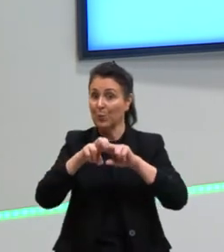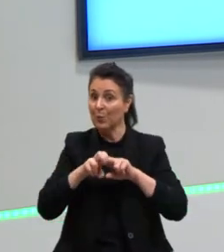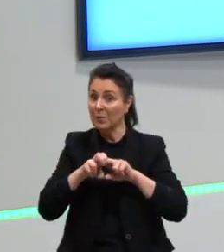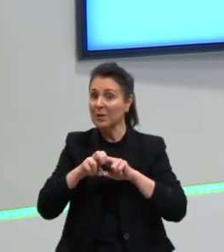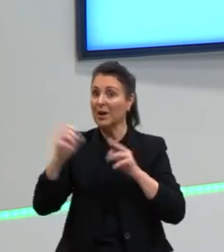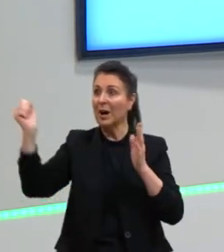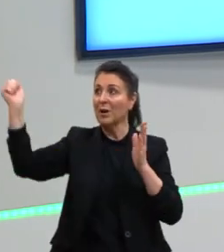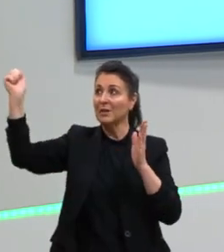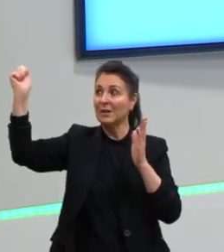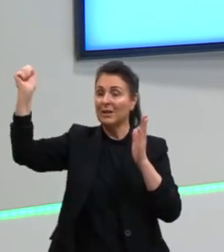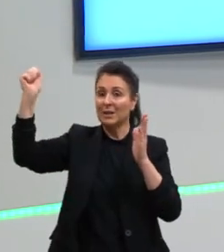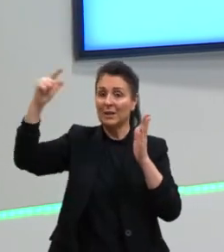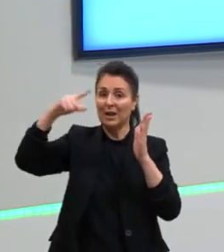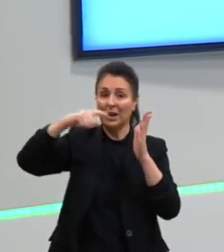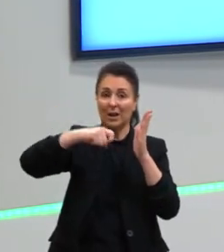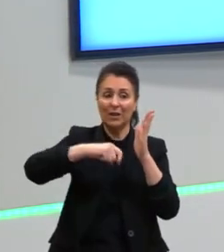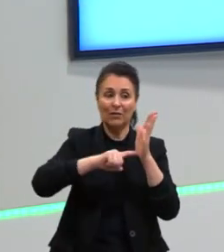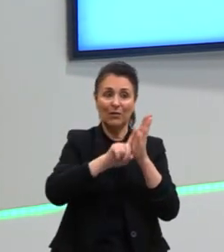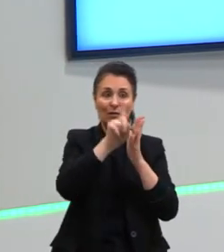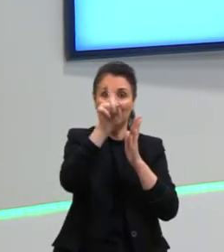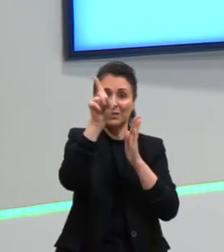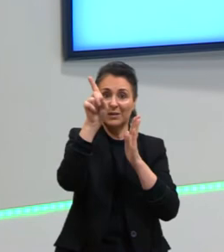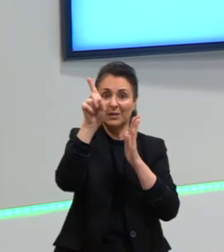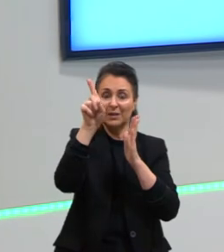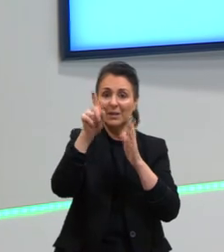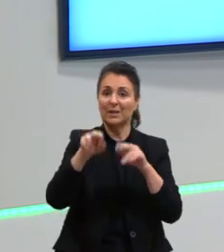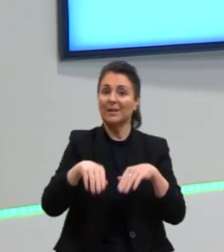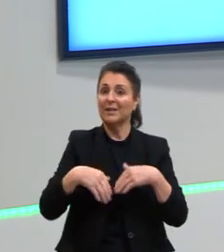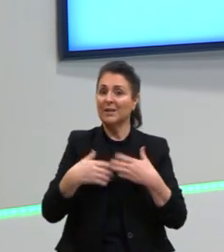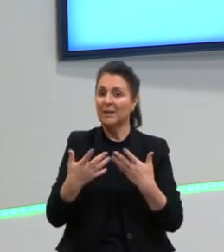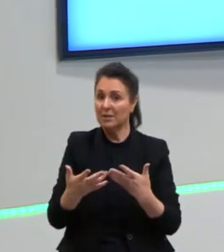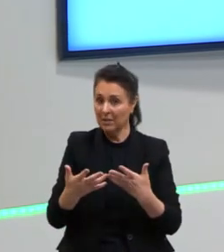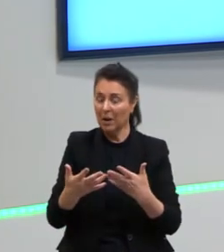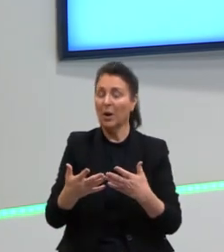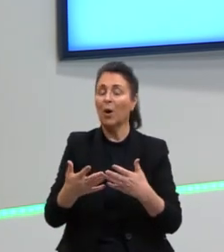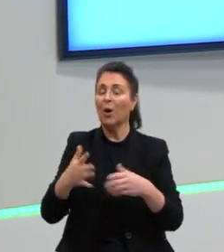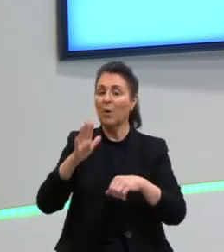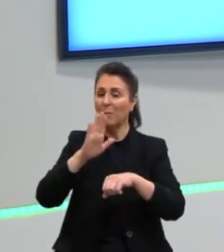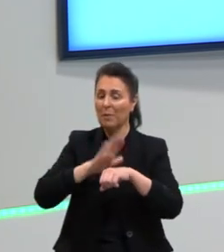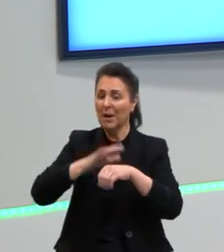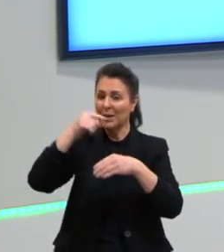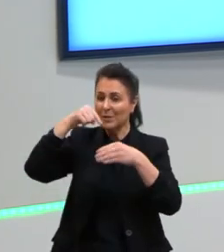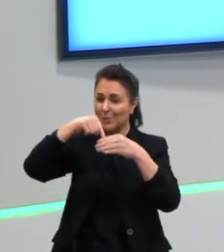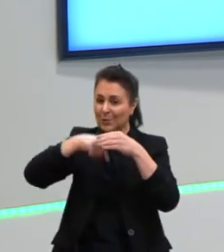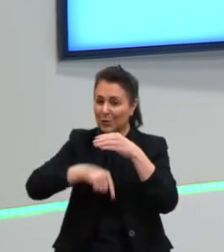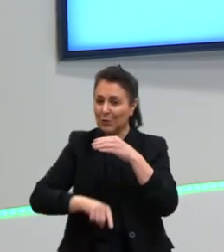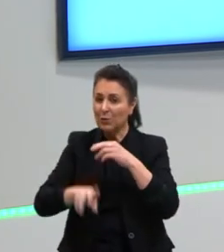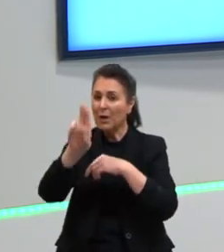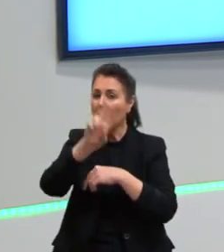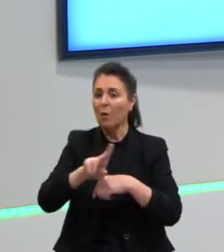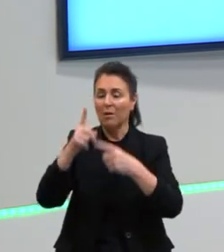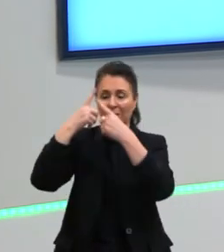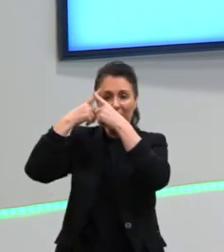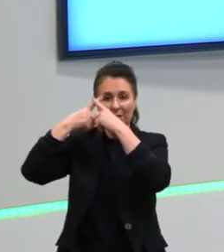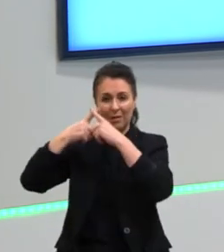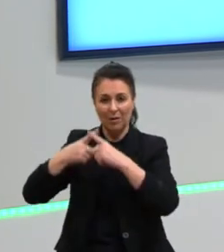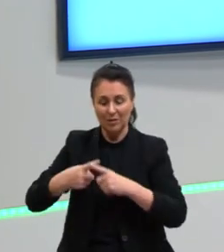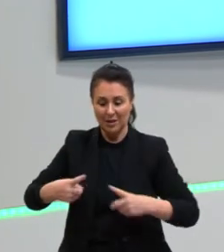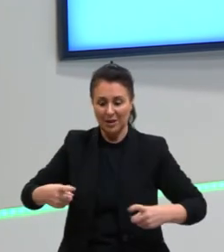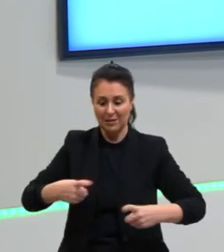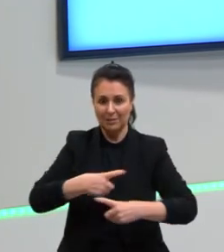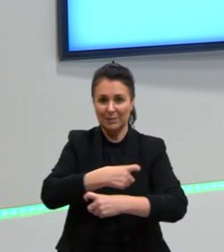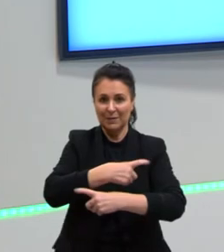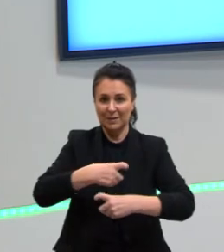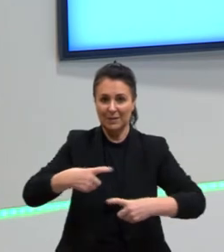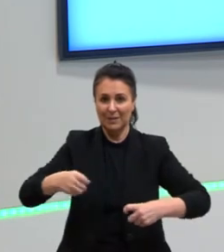então, mais uma vez, questão um pouquinho mais avançada, mais de lógica, né? Então, se as bactérias aeróbicas,